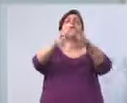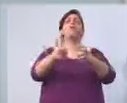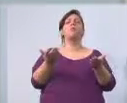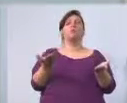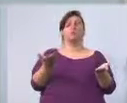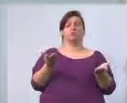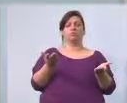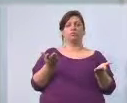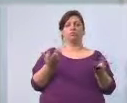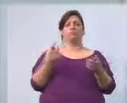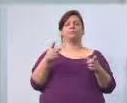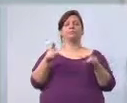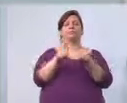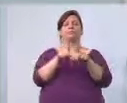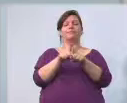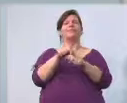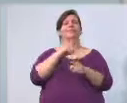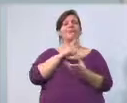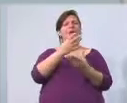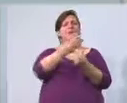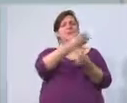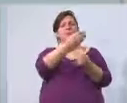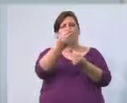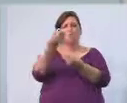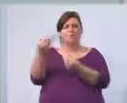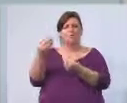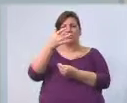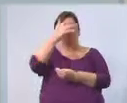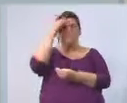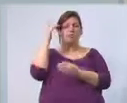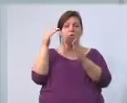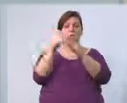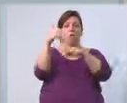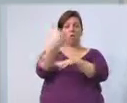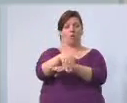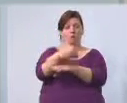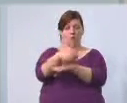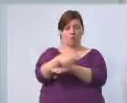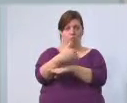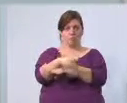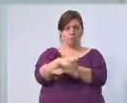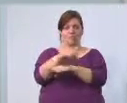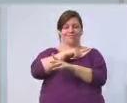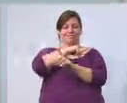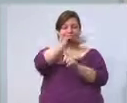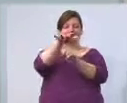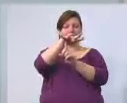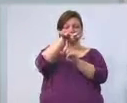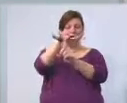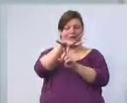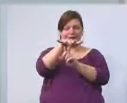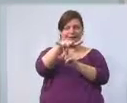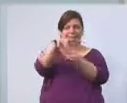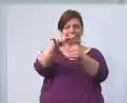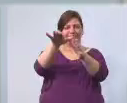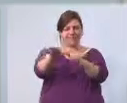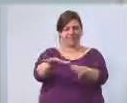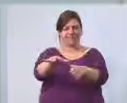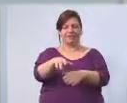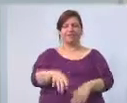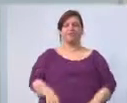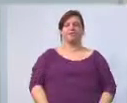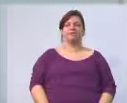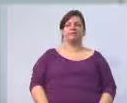E também se vê uma grande quantidade de moradores de rua usando as praças, usando os passeios,